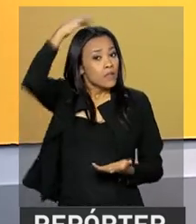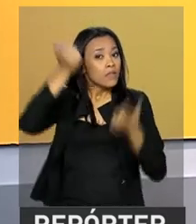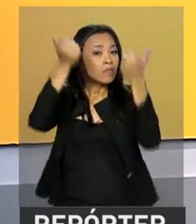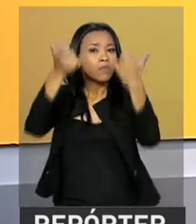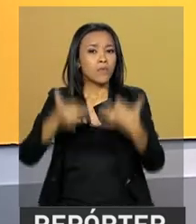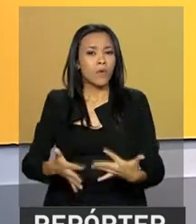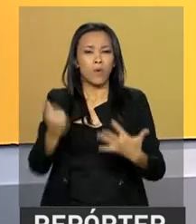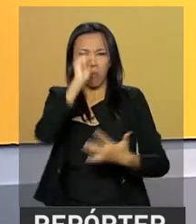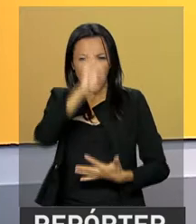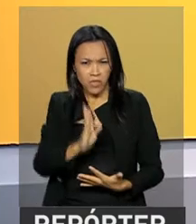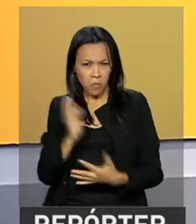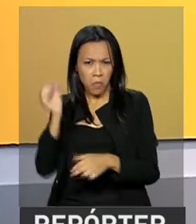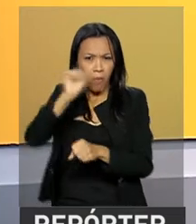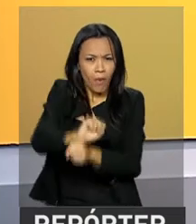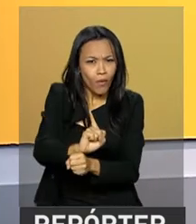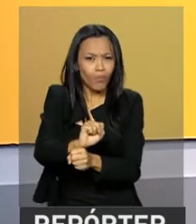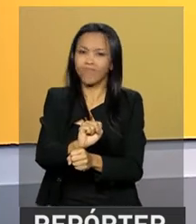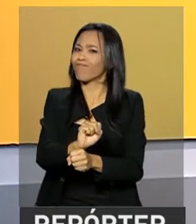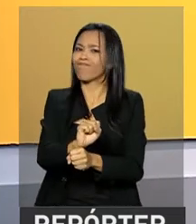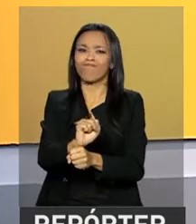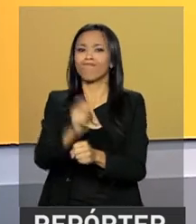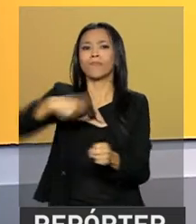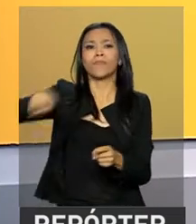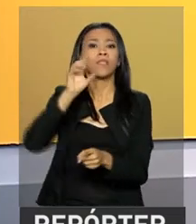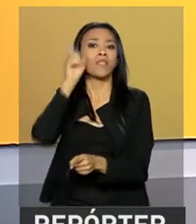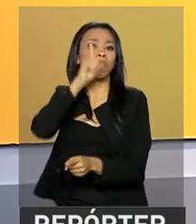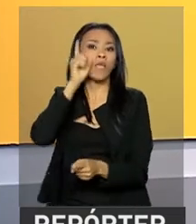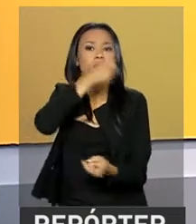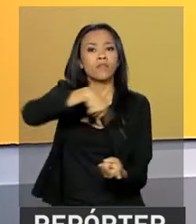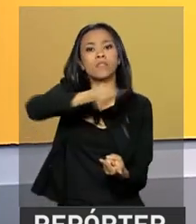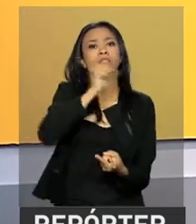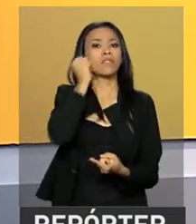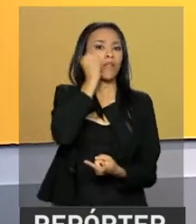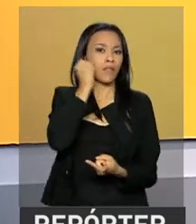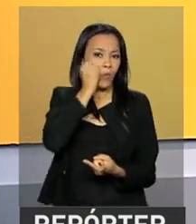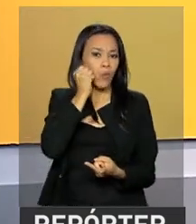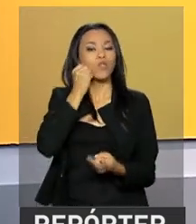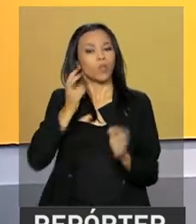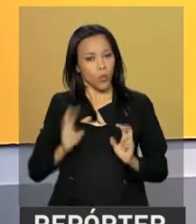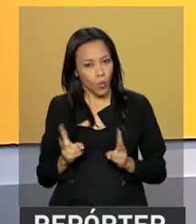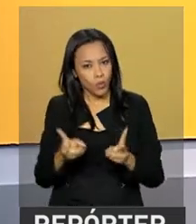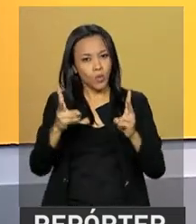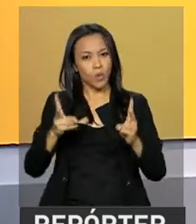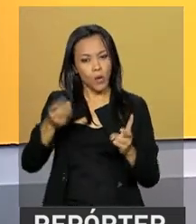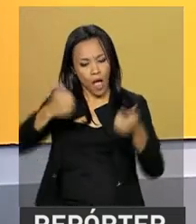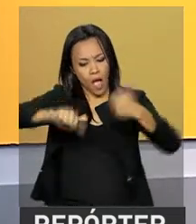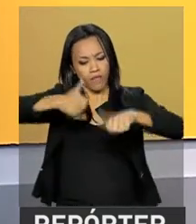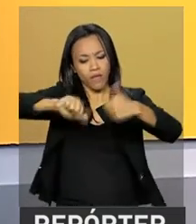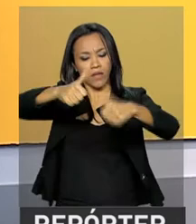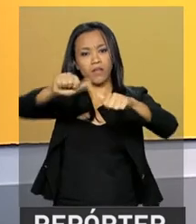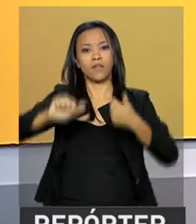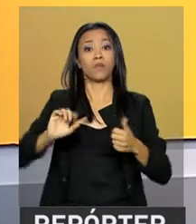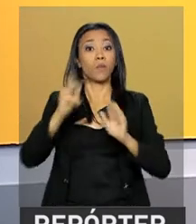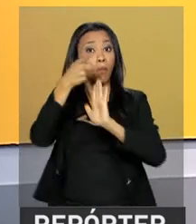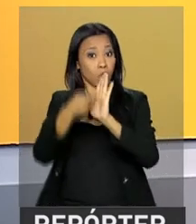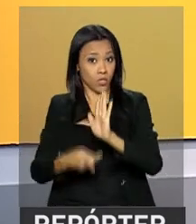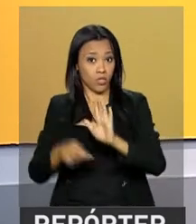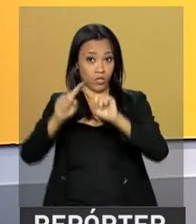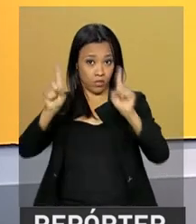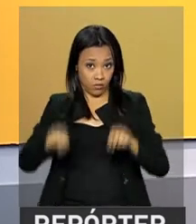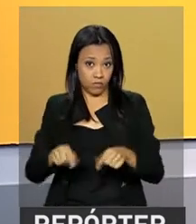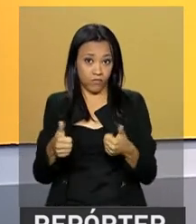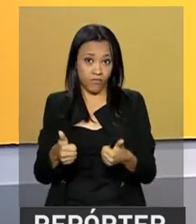Brasil não parou e que deputados e senadores seguem analisando projetos. O presidente